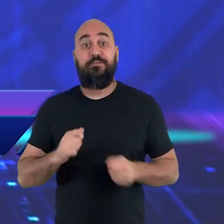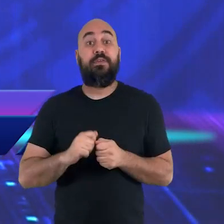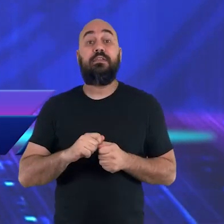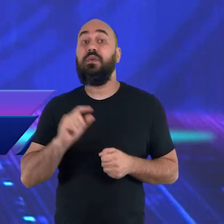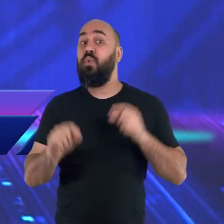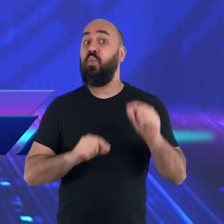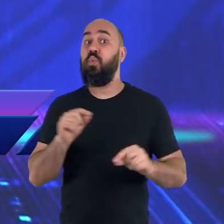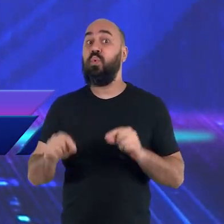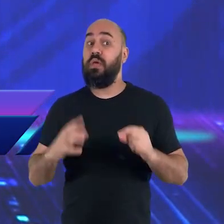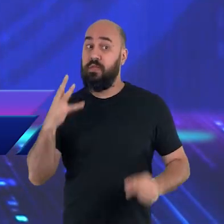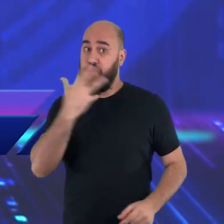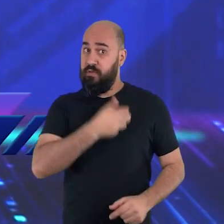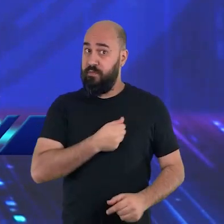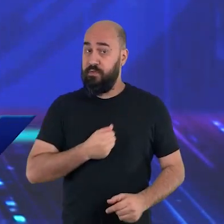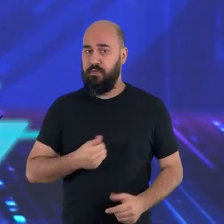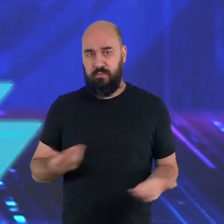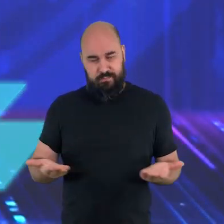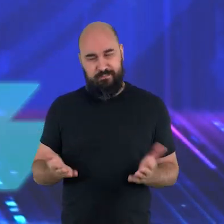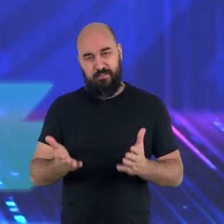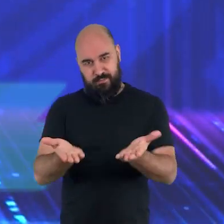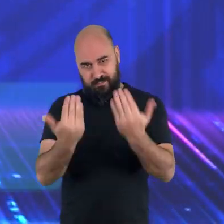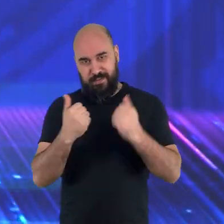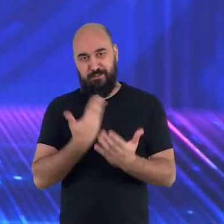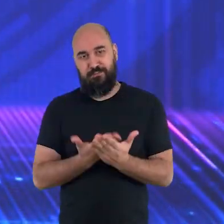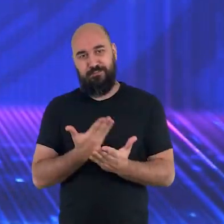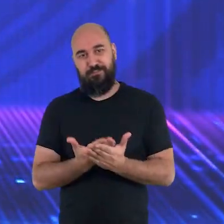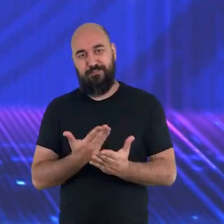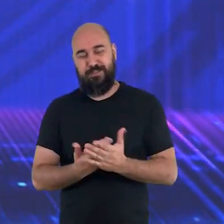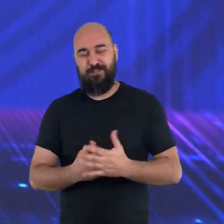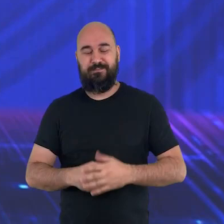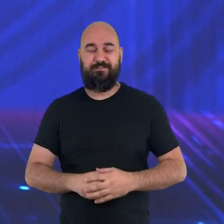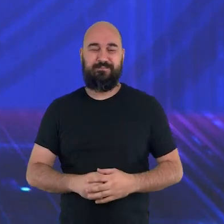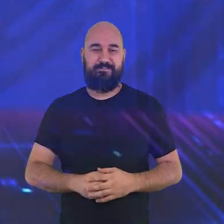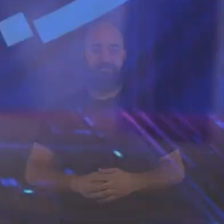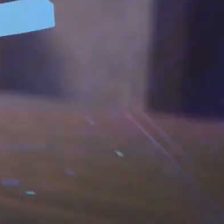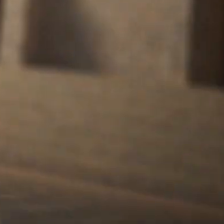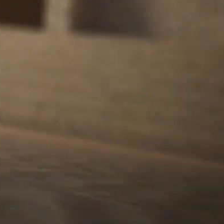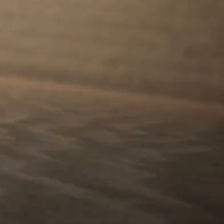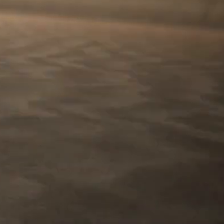Esse é o tema de hoje do Arena do Futuro. Fica comigo, estamos apenas começando.